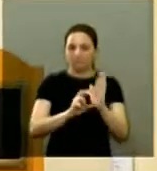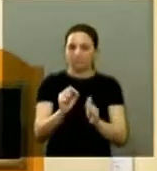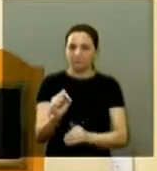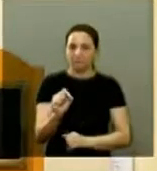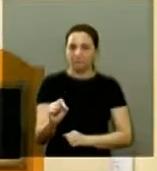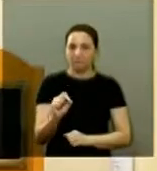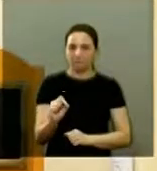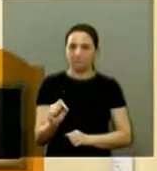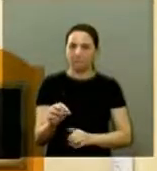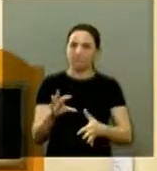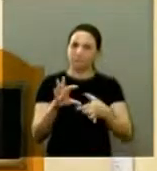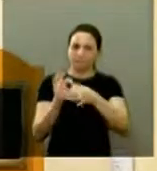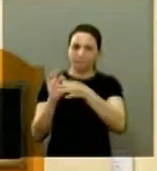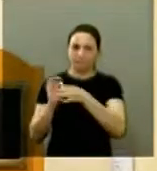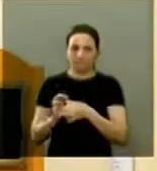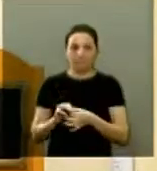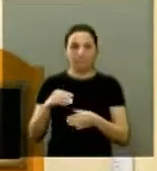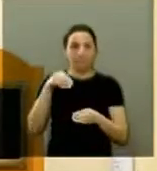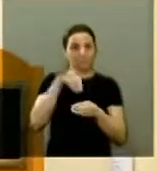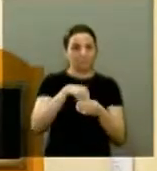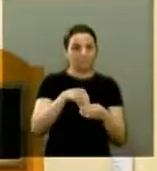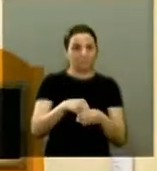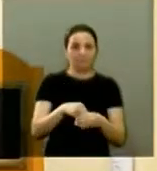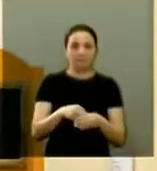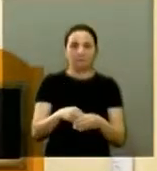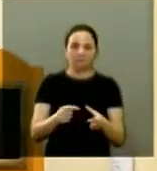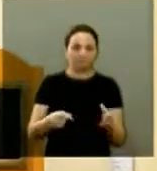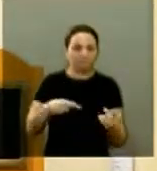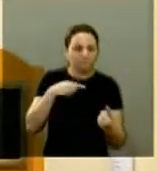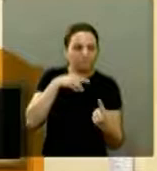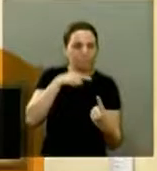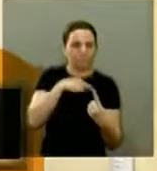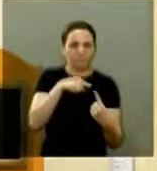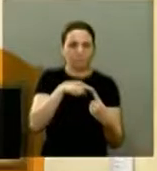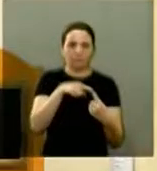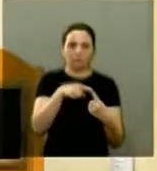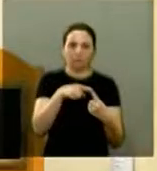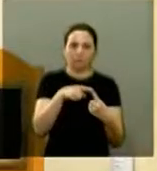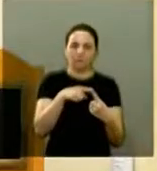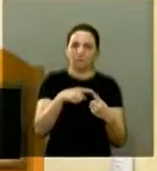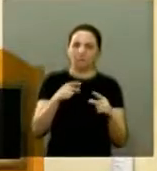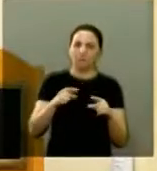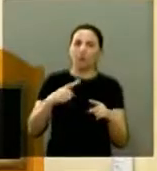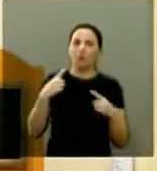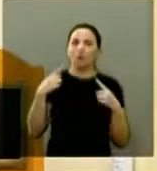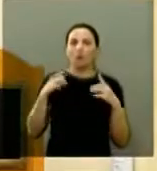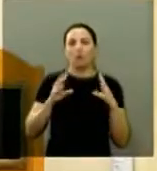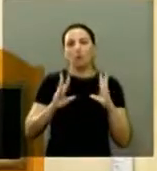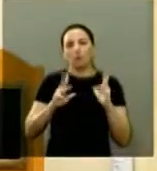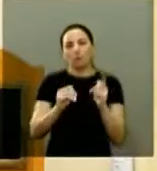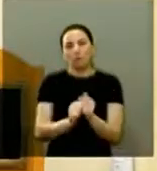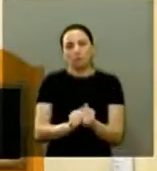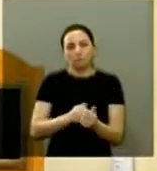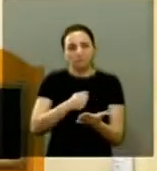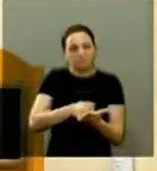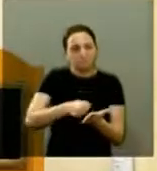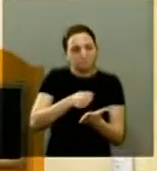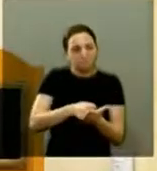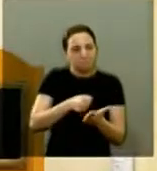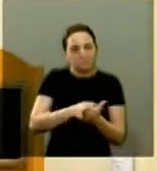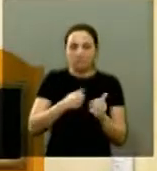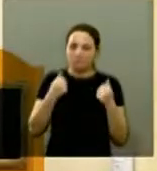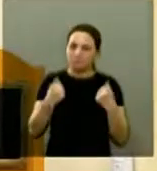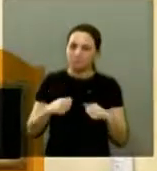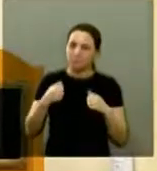candidatura e todas as tarefas que ela me impôs com muita determinação. Fiz tudo o que foi possível para conseguir devolver para